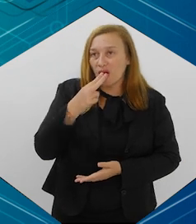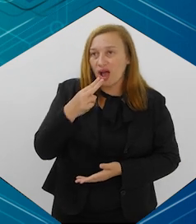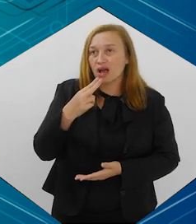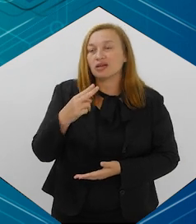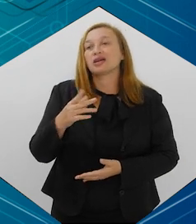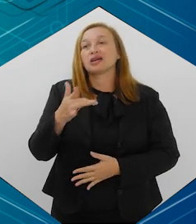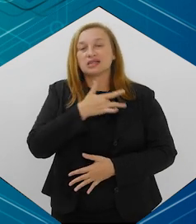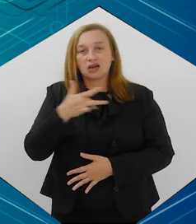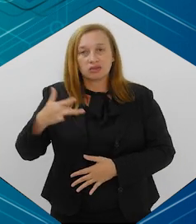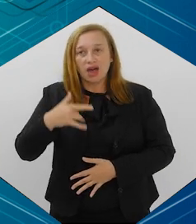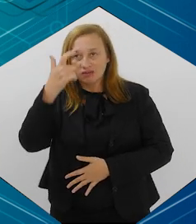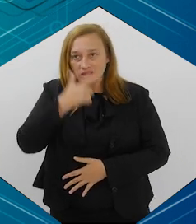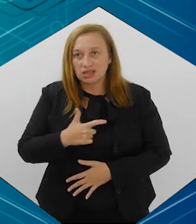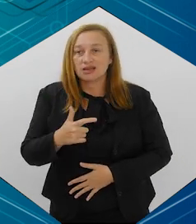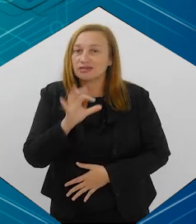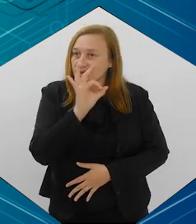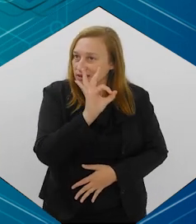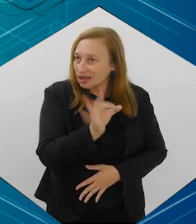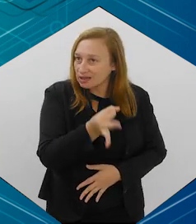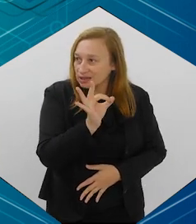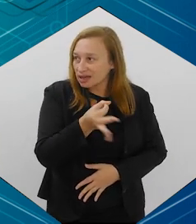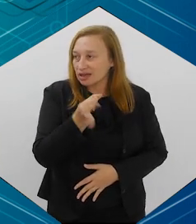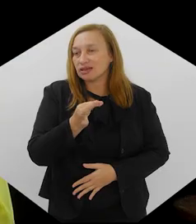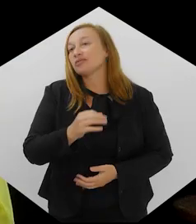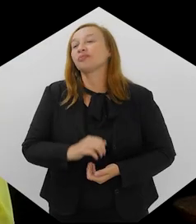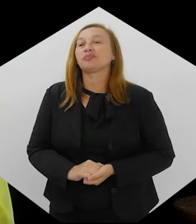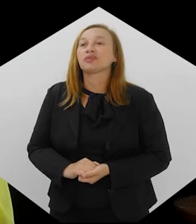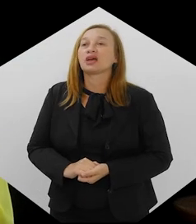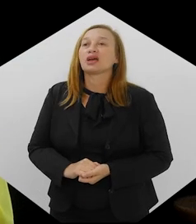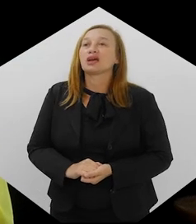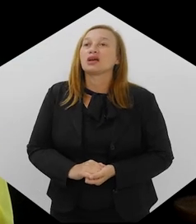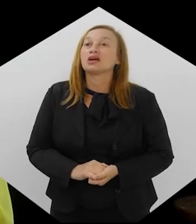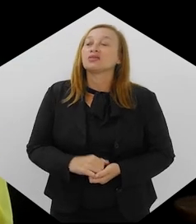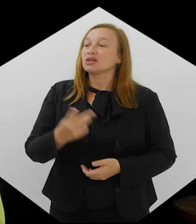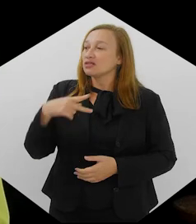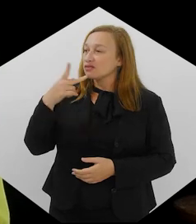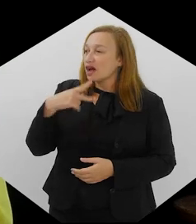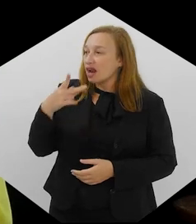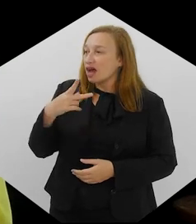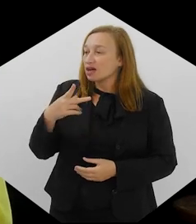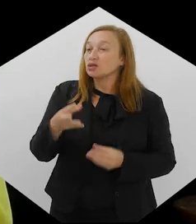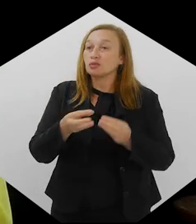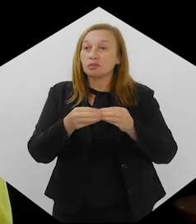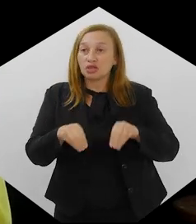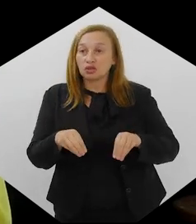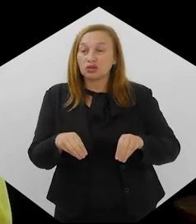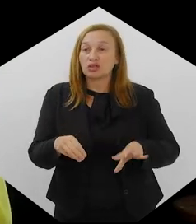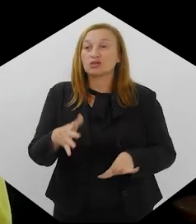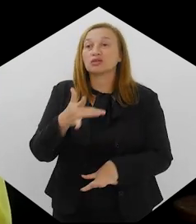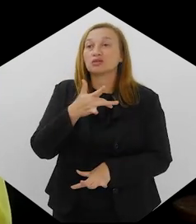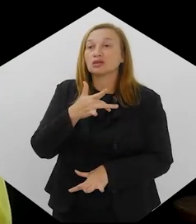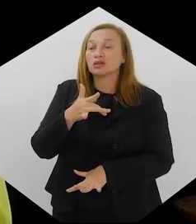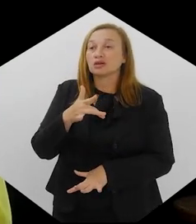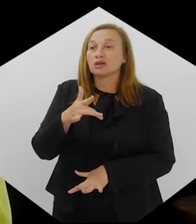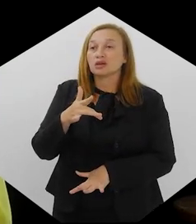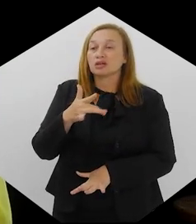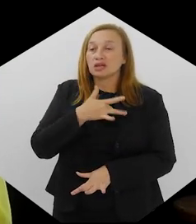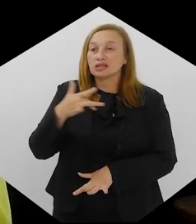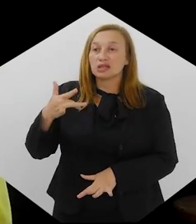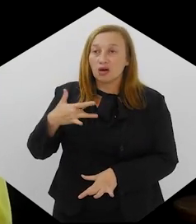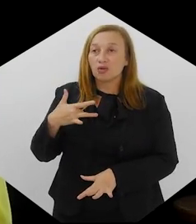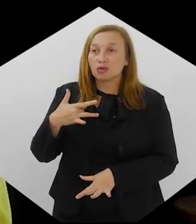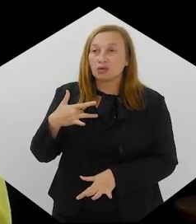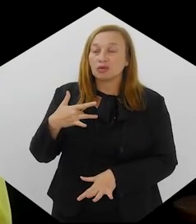ser saudável. Tá certo. E Kelly, se você pudesse falar para a gente dos efeitos colaterais desses cigarros eletrônicos